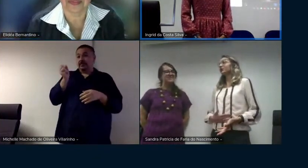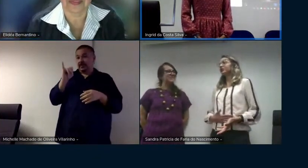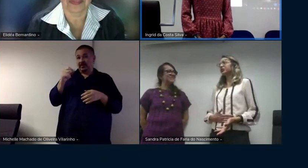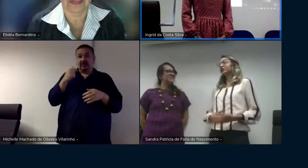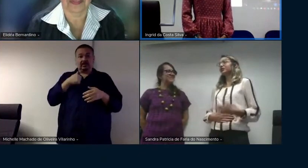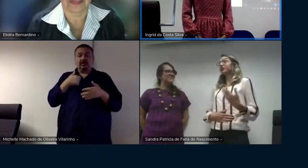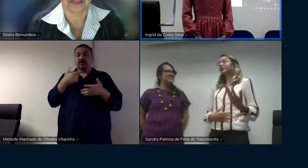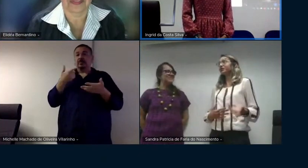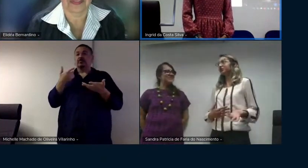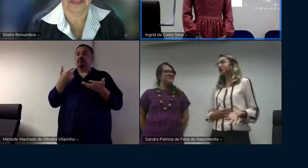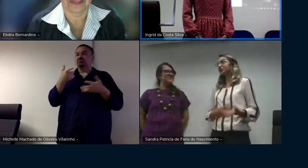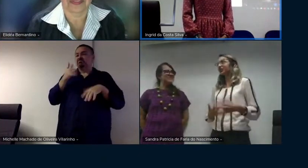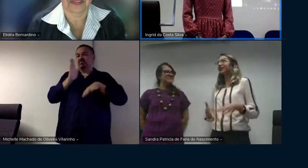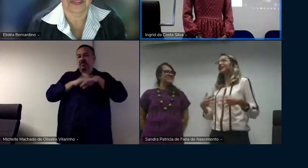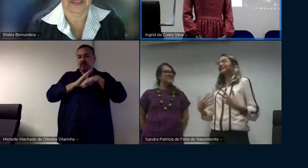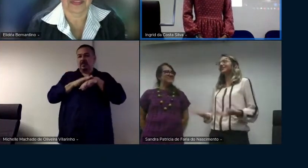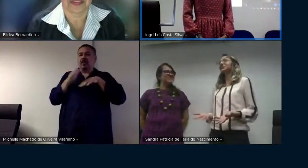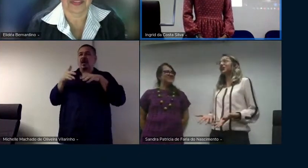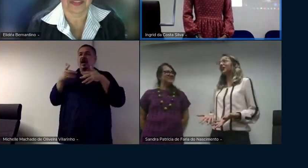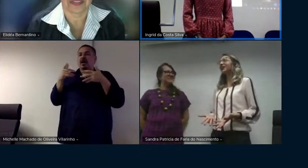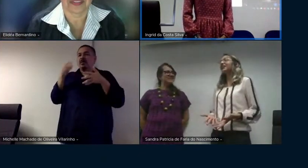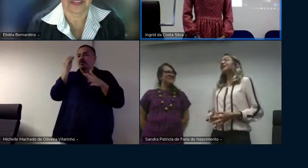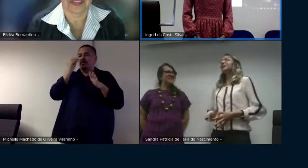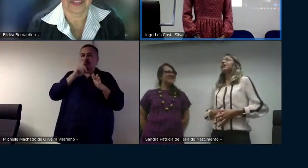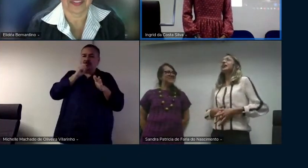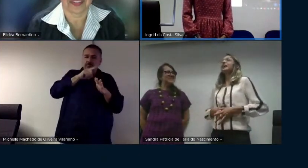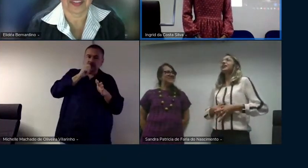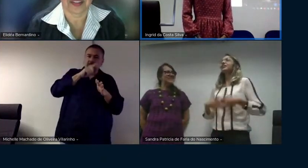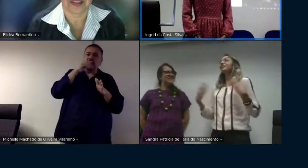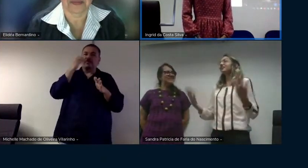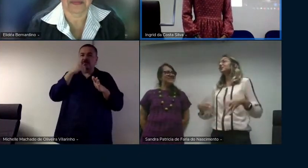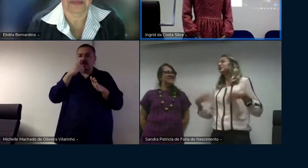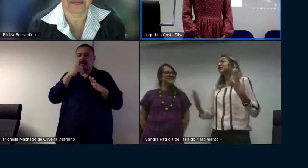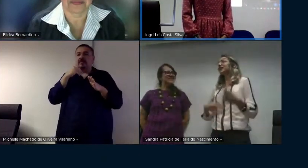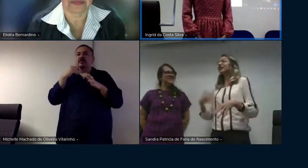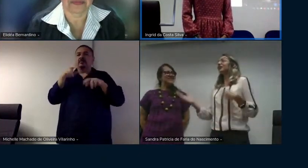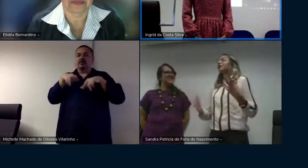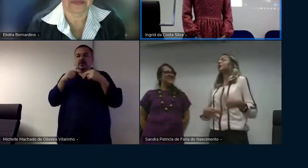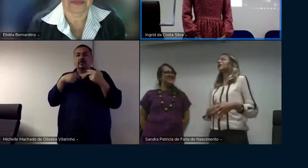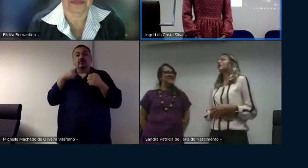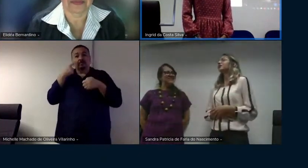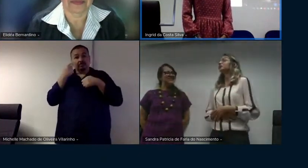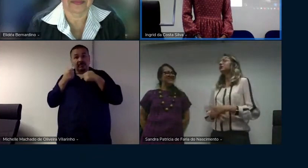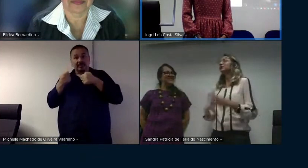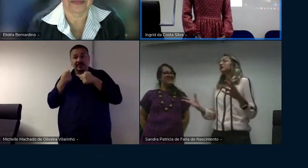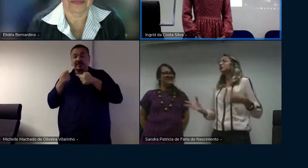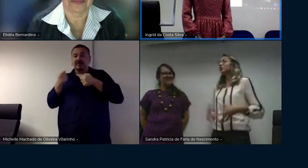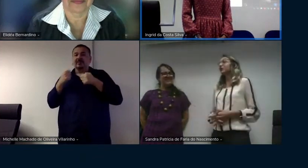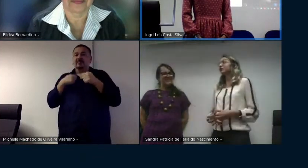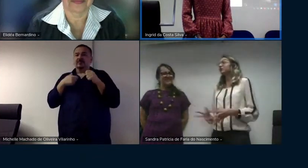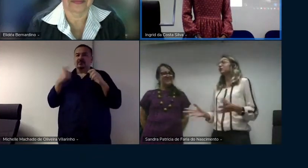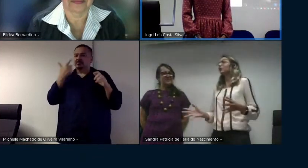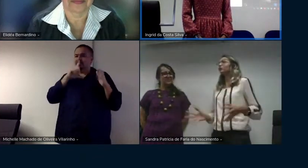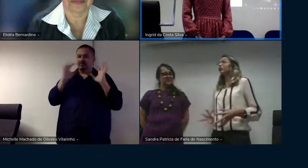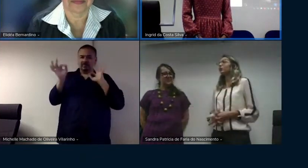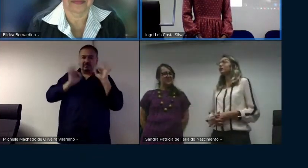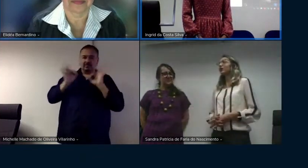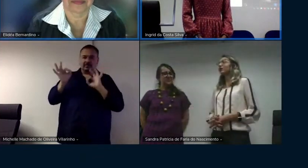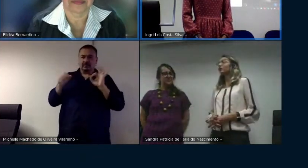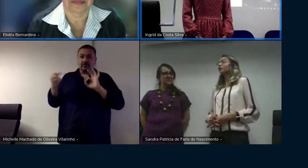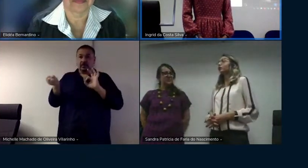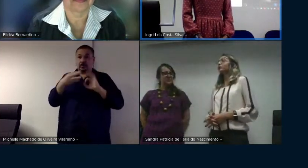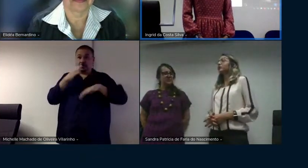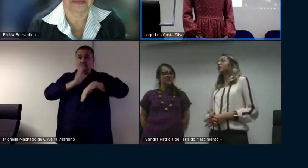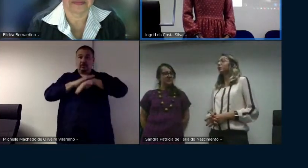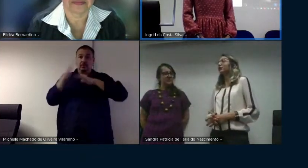em algum momento eu deixei a desejar é tentando ali né a me situar nesse novo